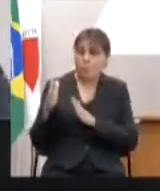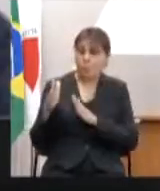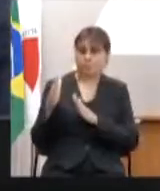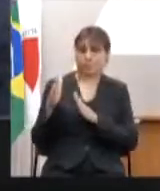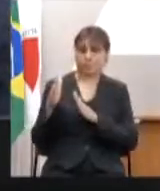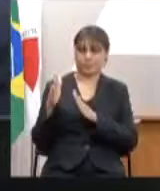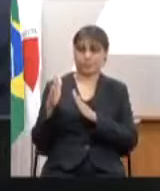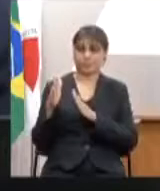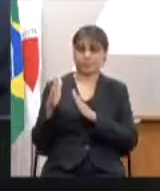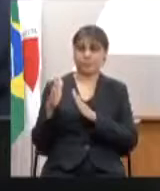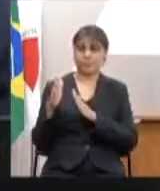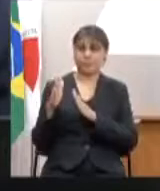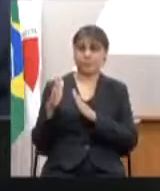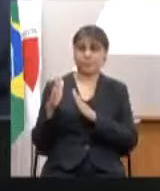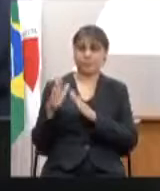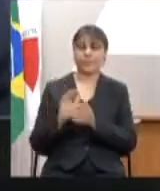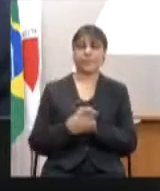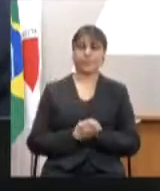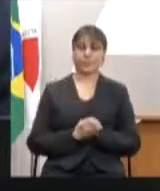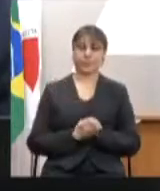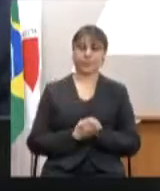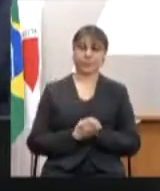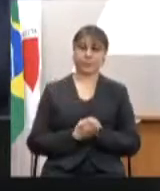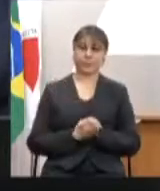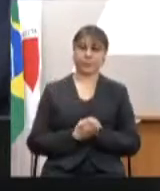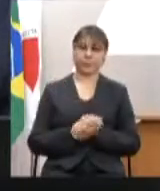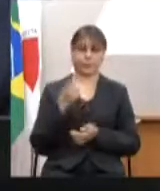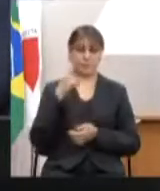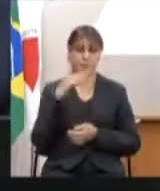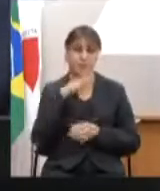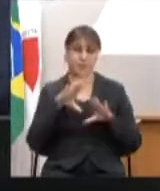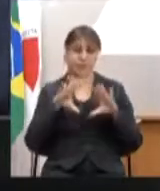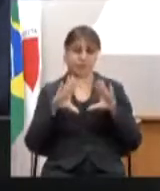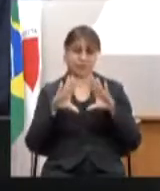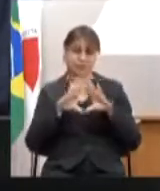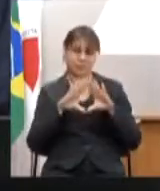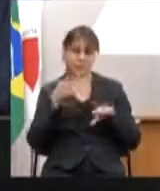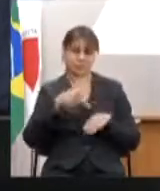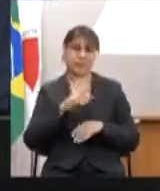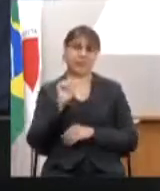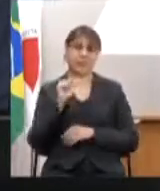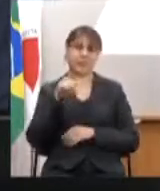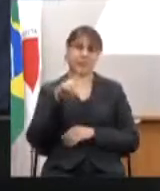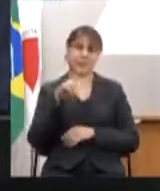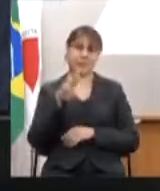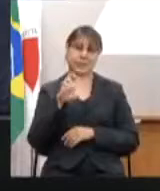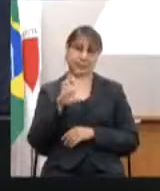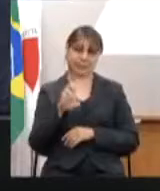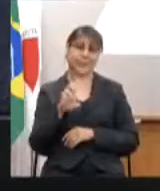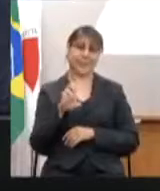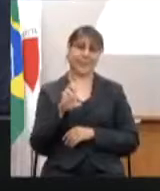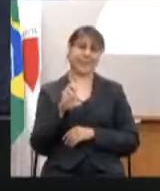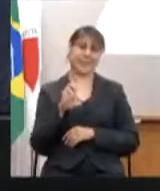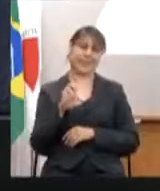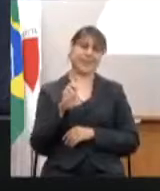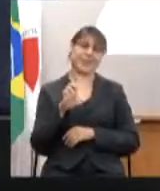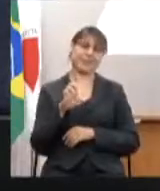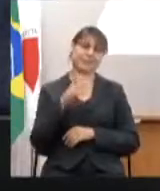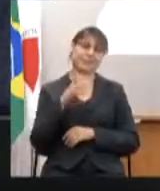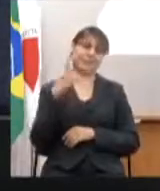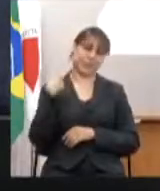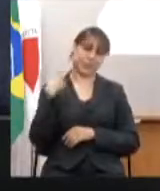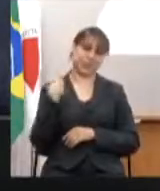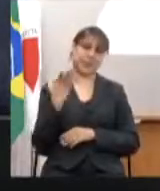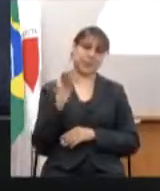a Assembleia Legislativa, vejo aqui o deputado André Quintão, que está conosco virtualmente, que presidiu tão bem essa comissão durante